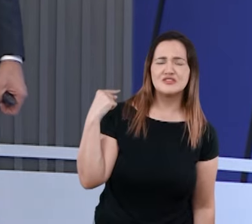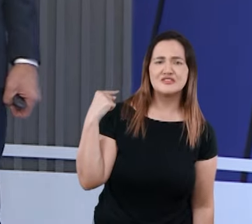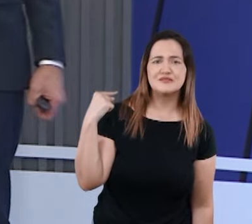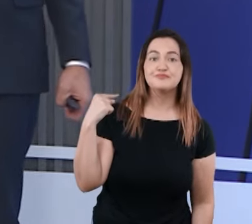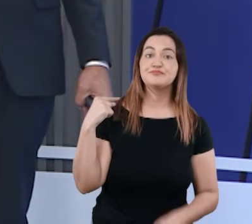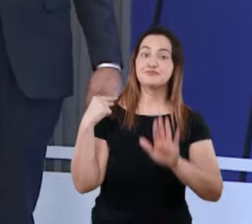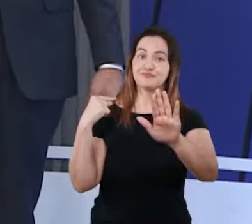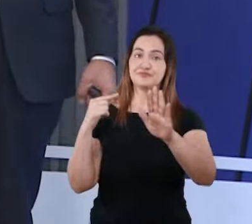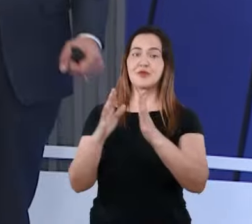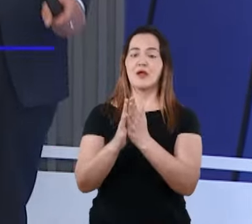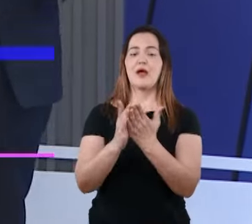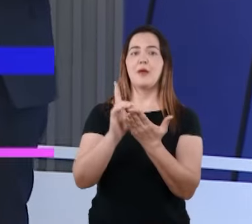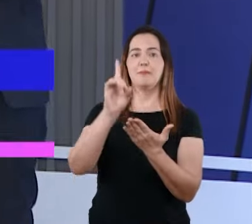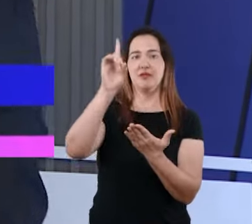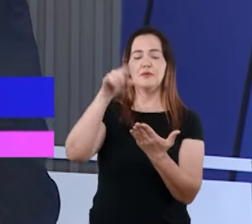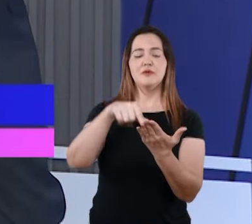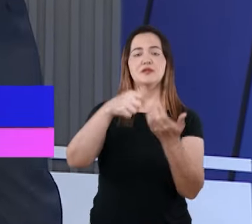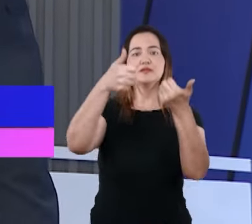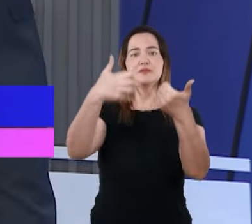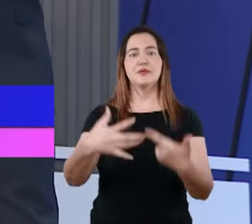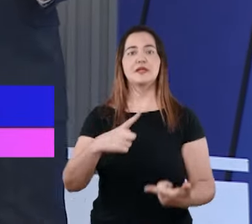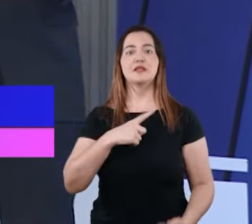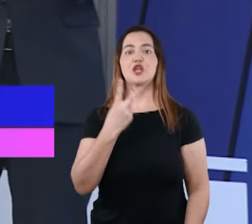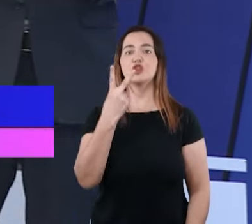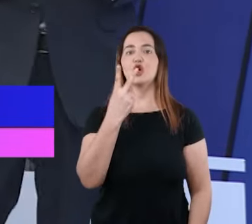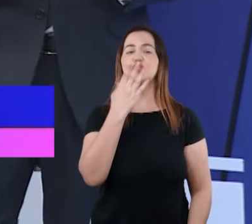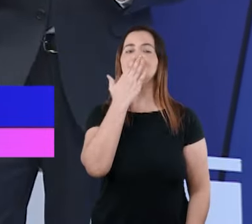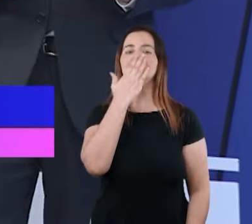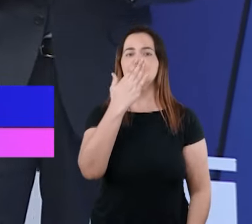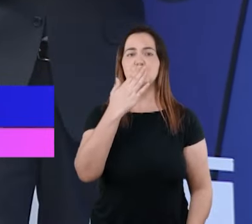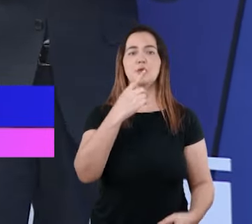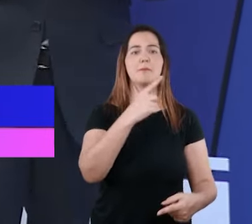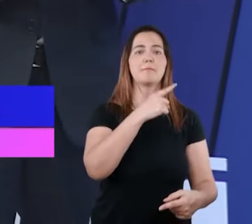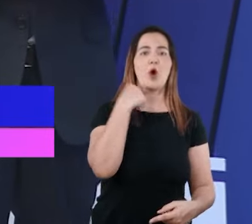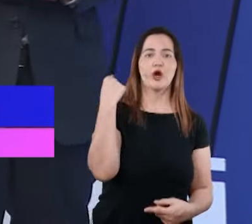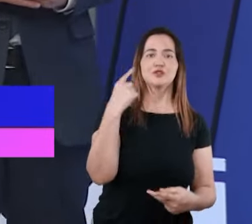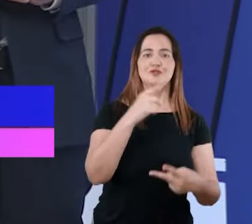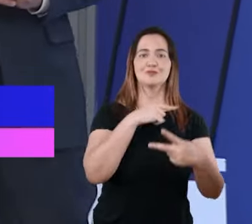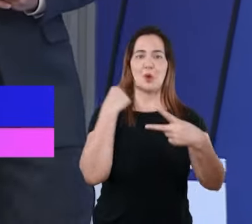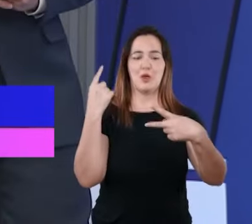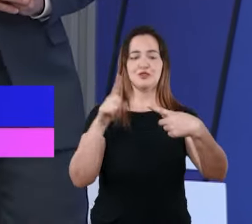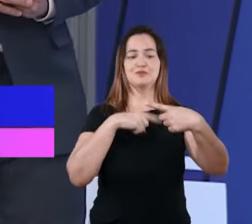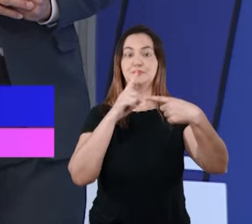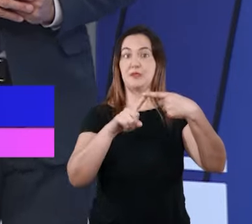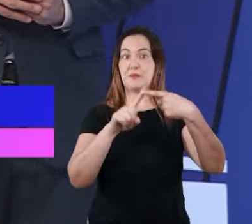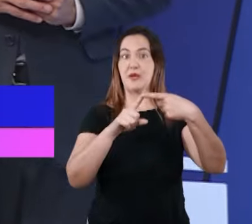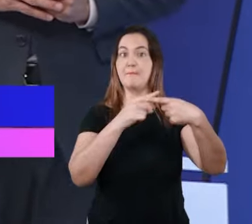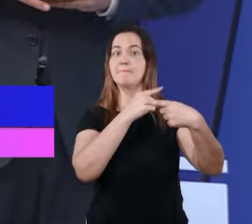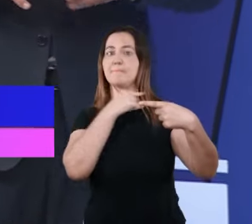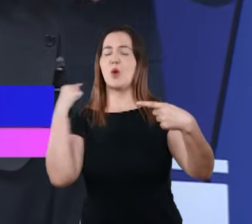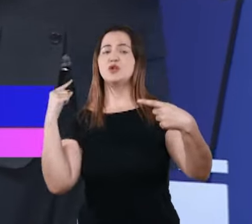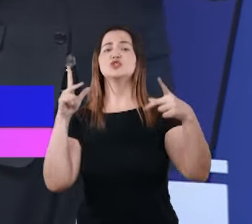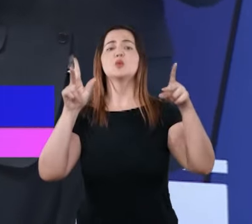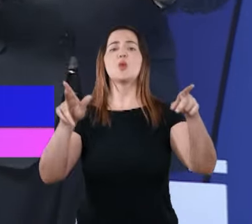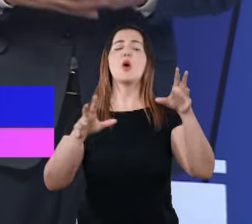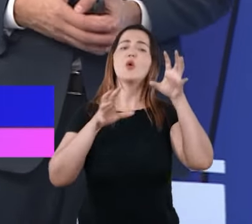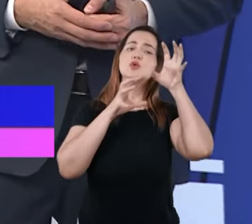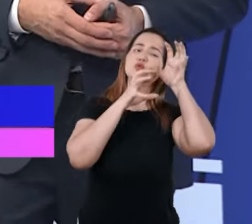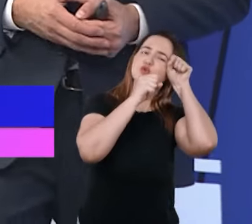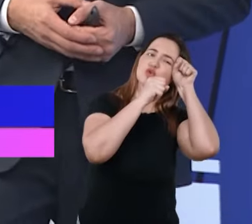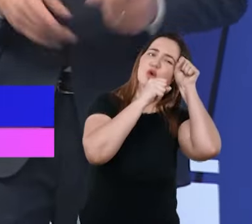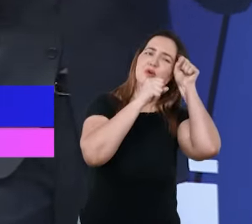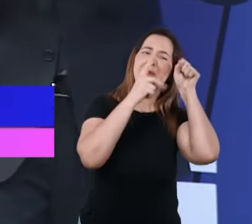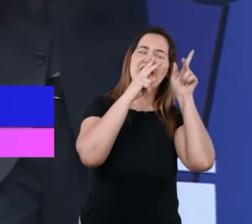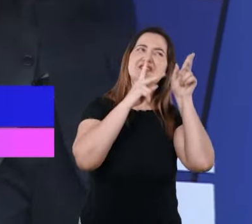A Bíblia nos fala de duas mortes diferentes. A primeira morte é tratada como um sono.